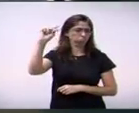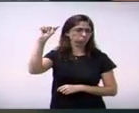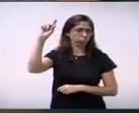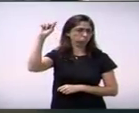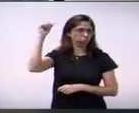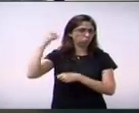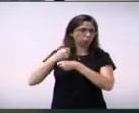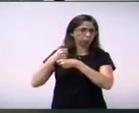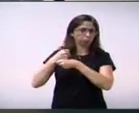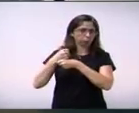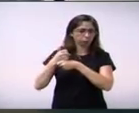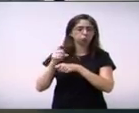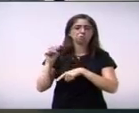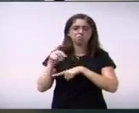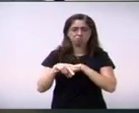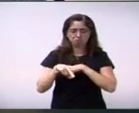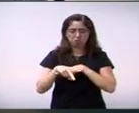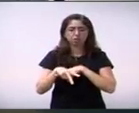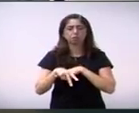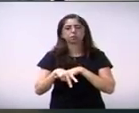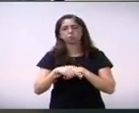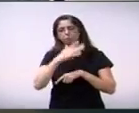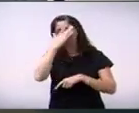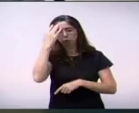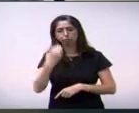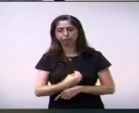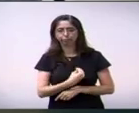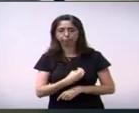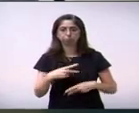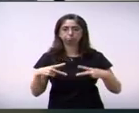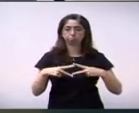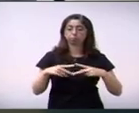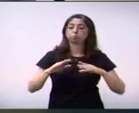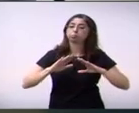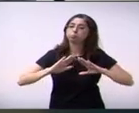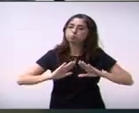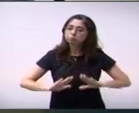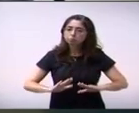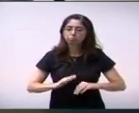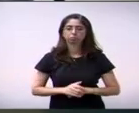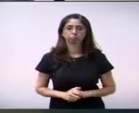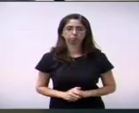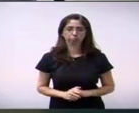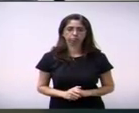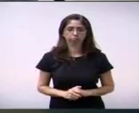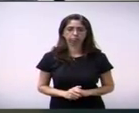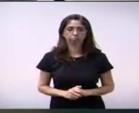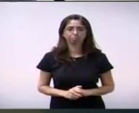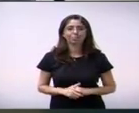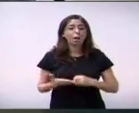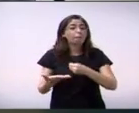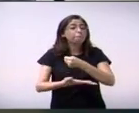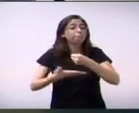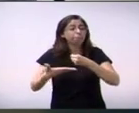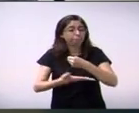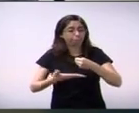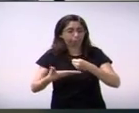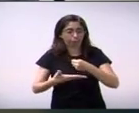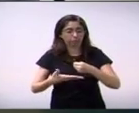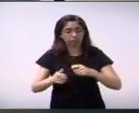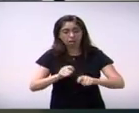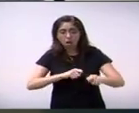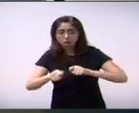faz, que emprega pessoas aqui, que recolhe tributos aqui. Mas existem princípios na administração pública,